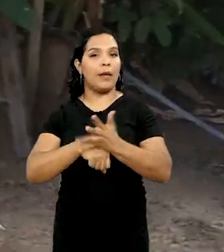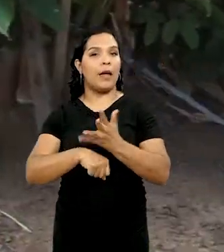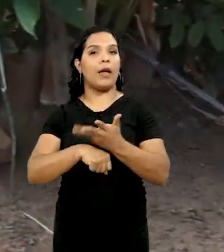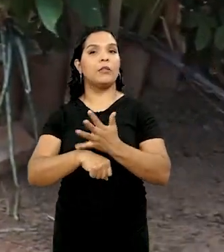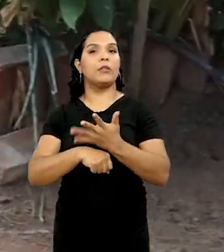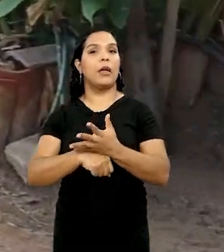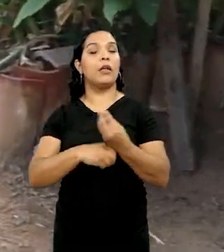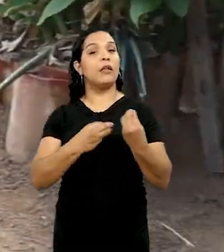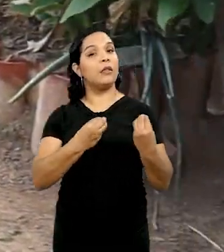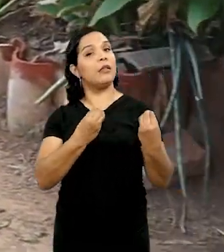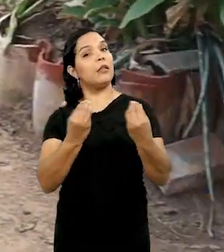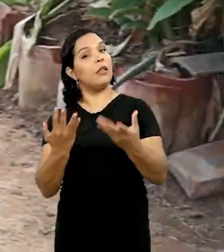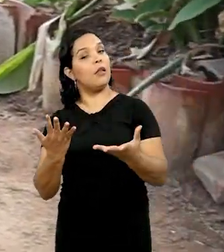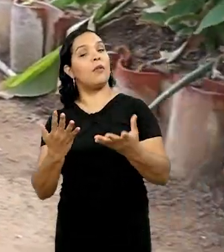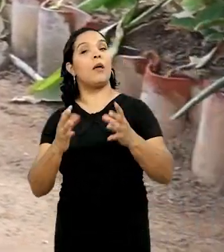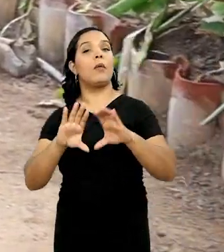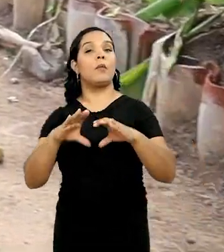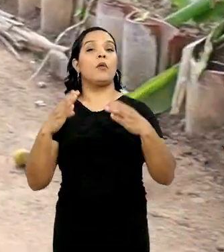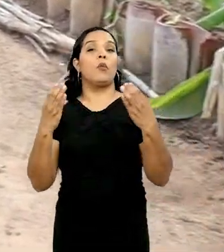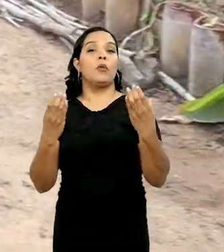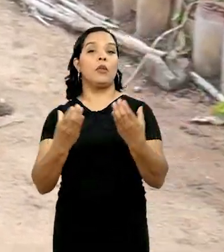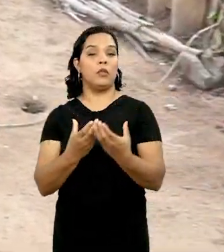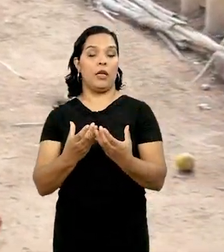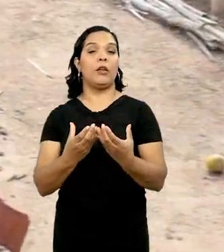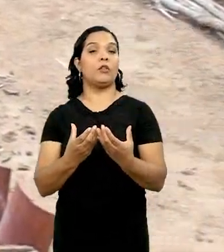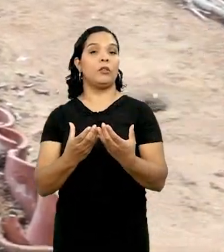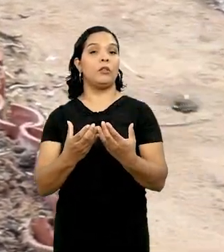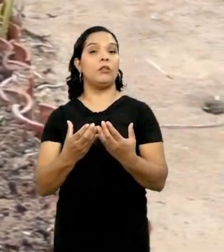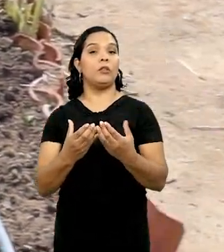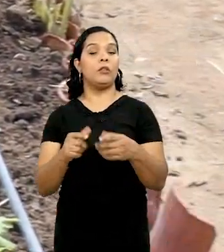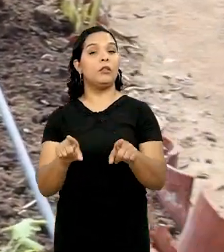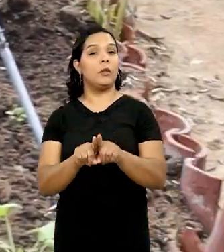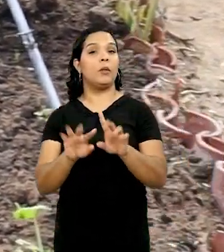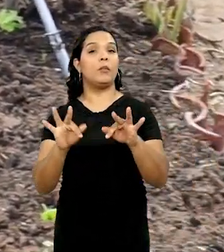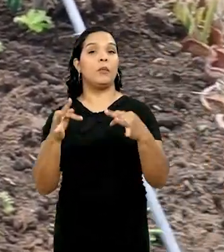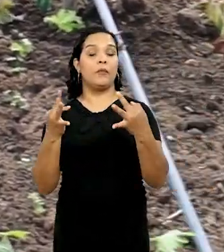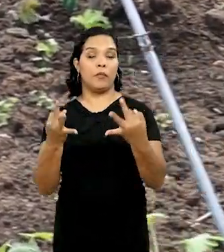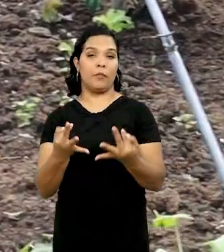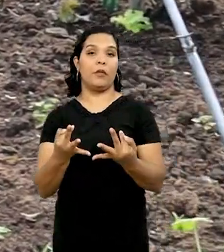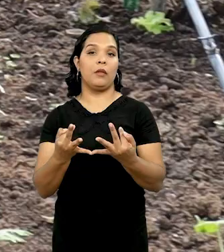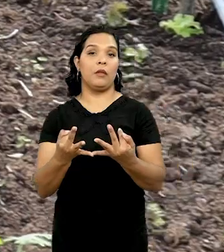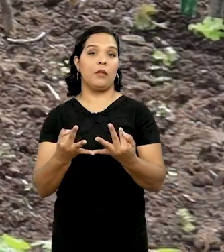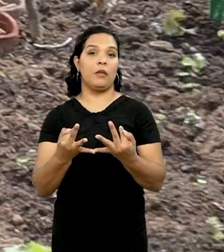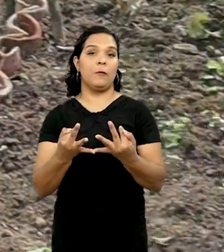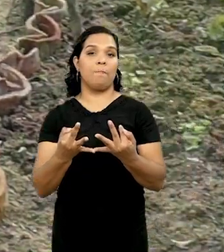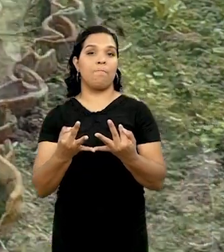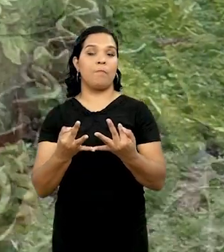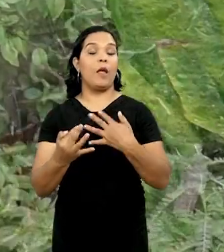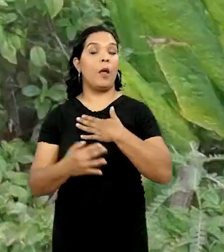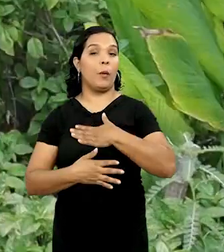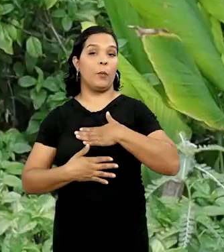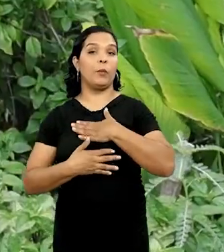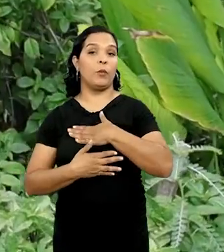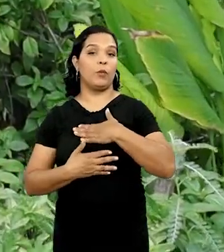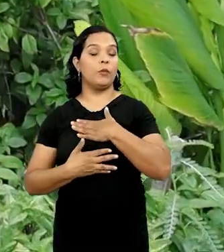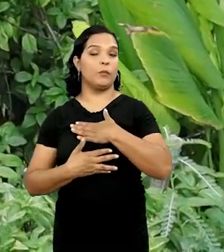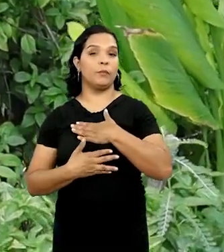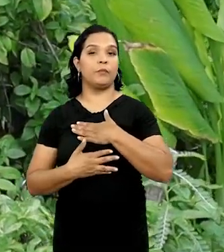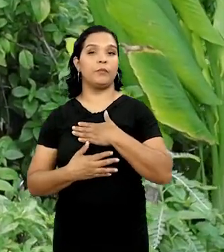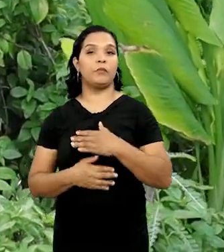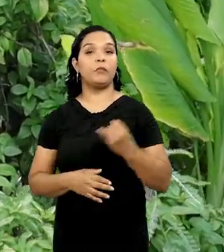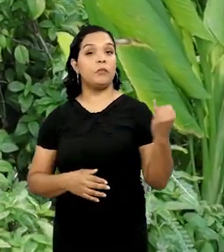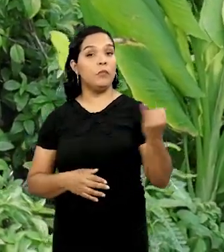aqui para poder levar até mesmo para a minha comunidade, não só para a minha família. Então, isso foi uma forma de me cativar aqui, de me prender. É